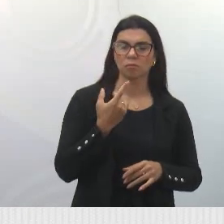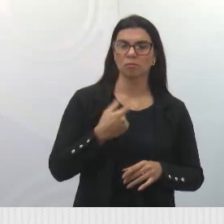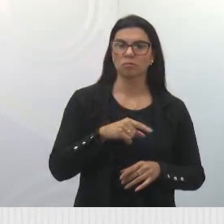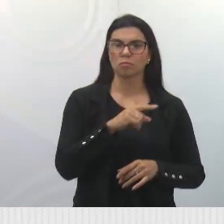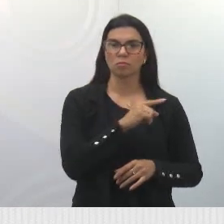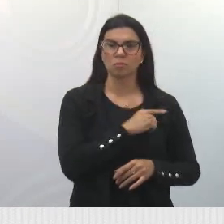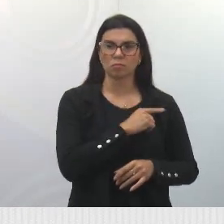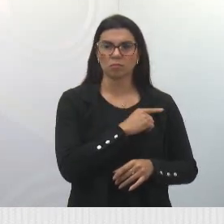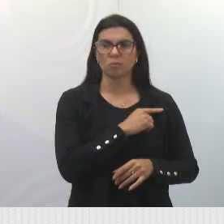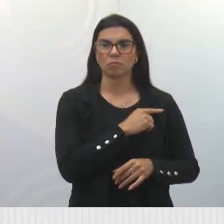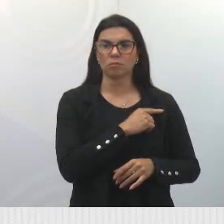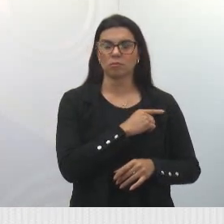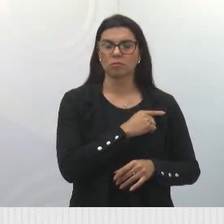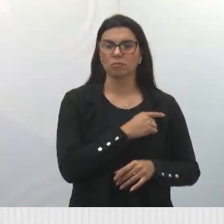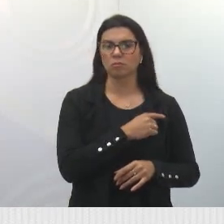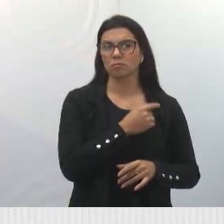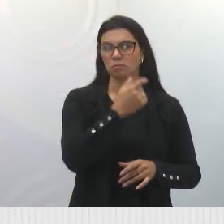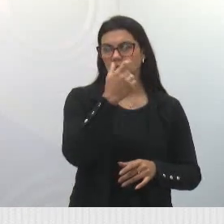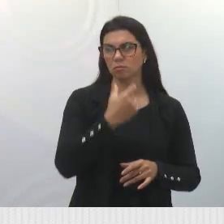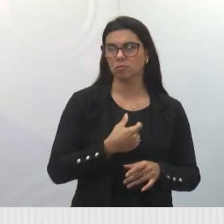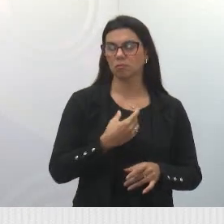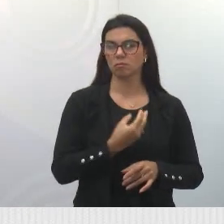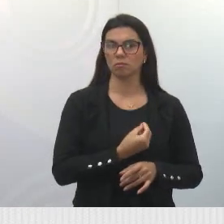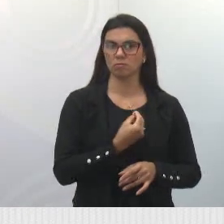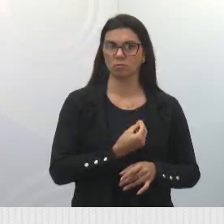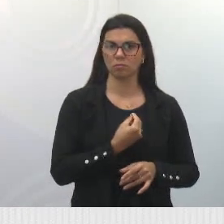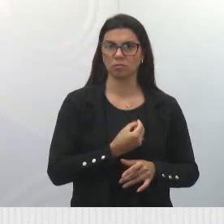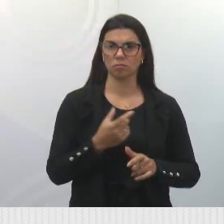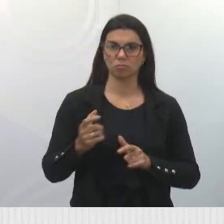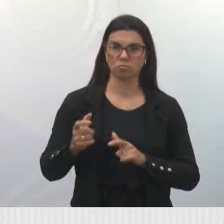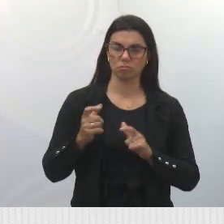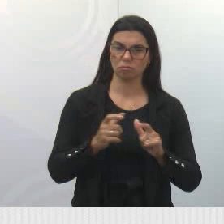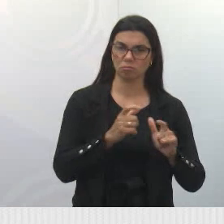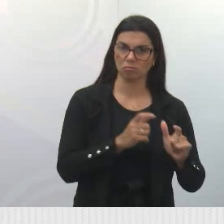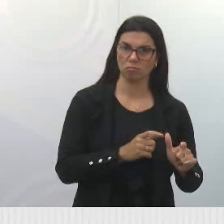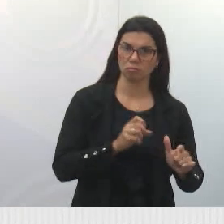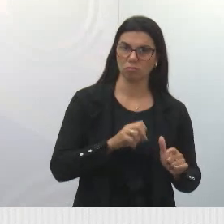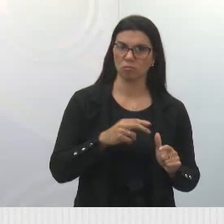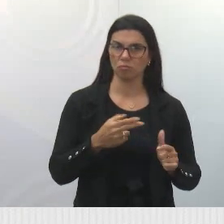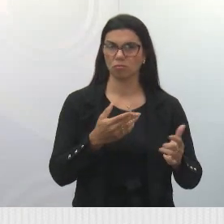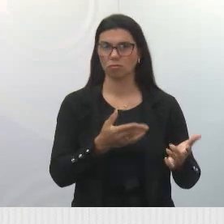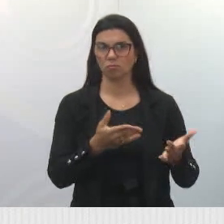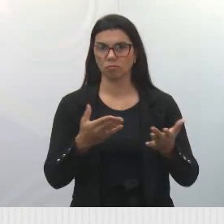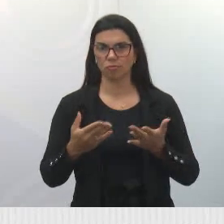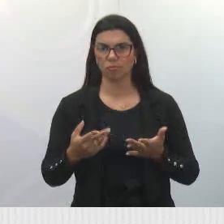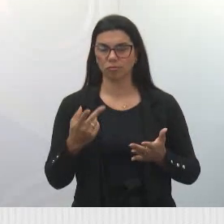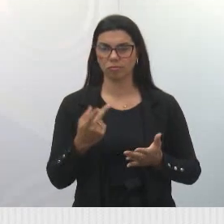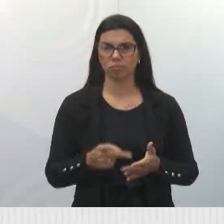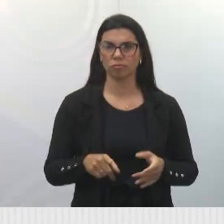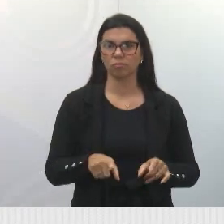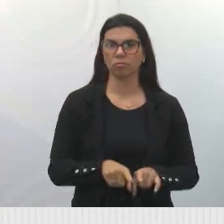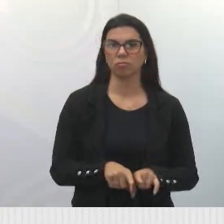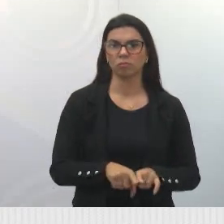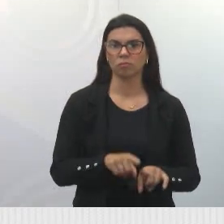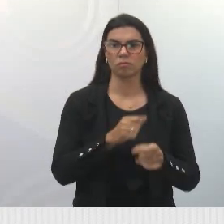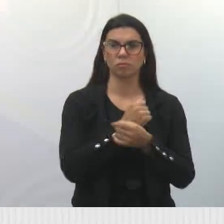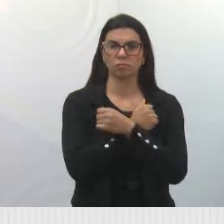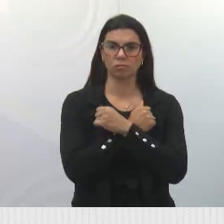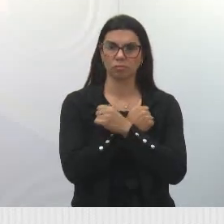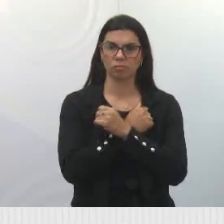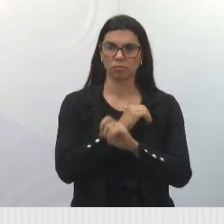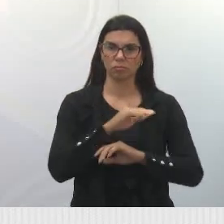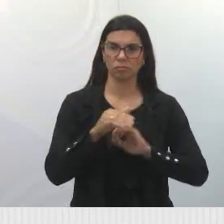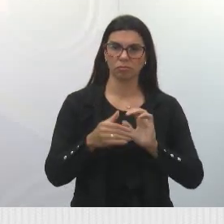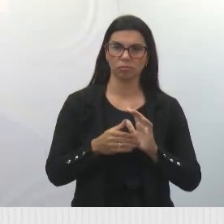presença, muitas vezes, em algum local, ou mesmo fazer uma visita aqui para a gente, no caso. Então, fica aqui um grande abraço a todos,